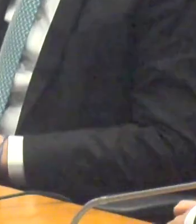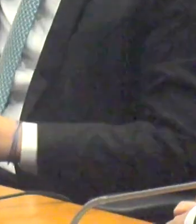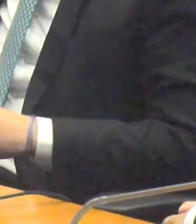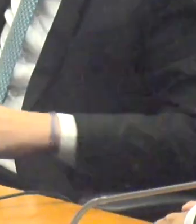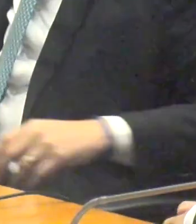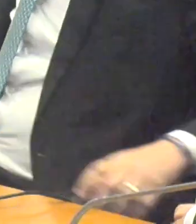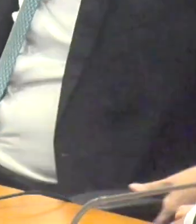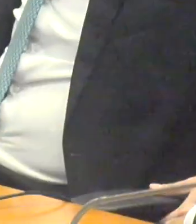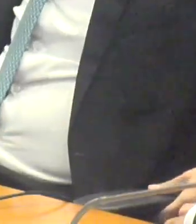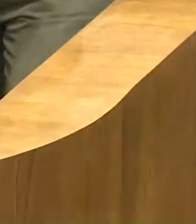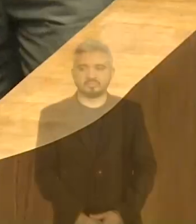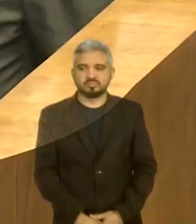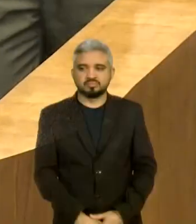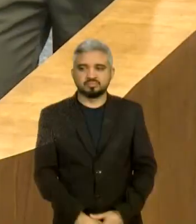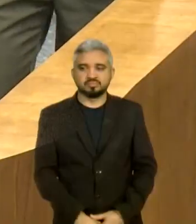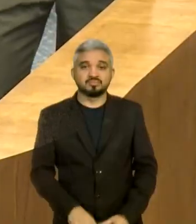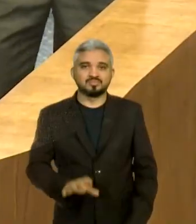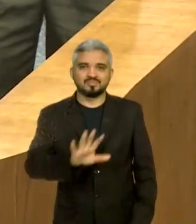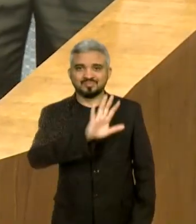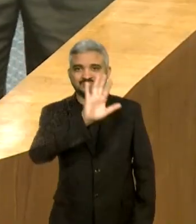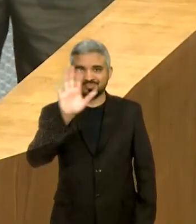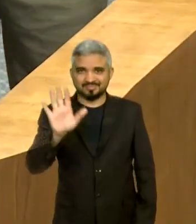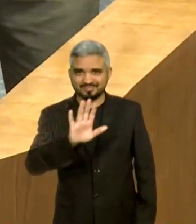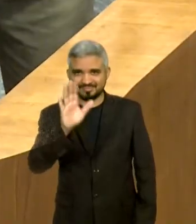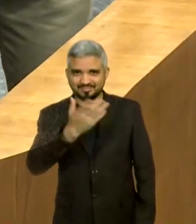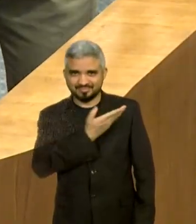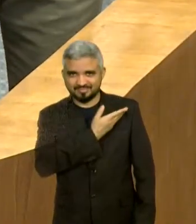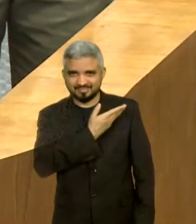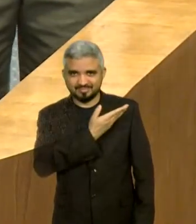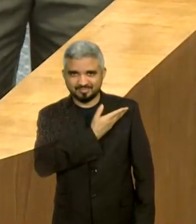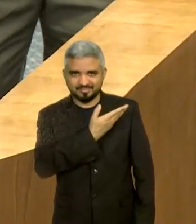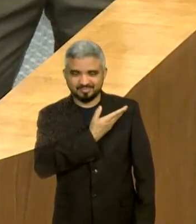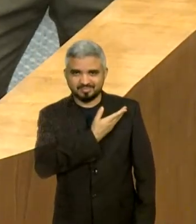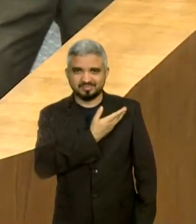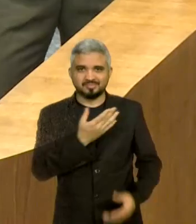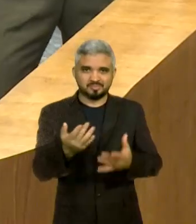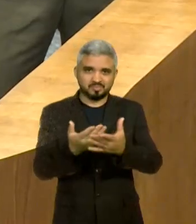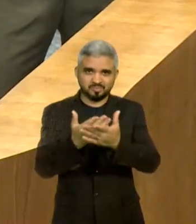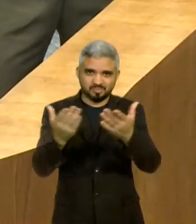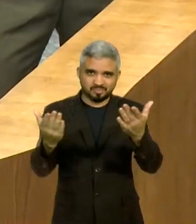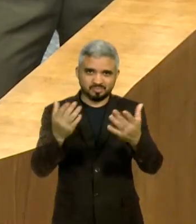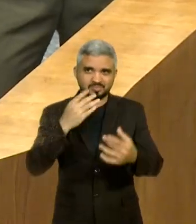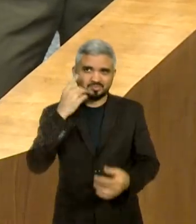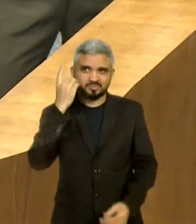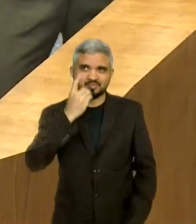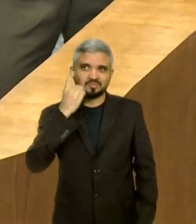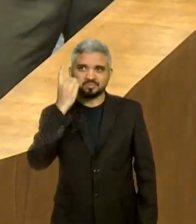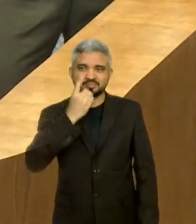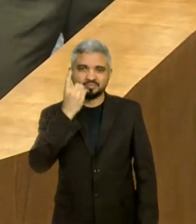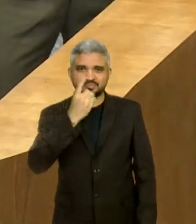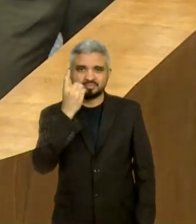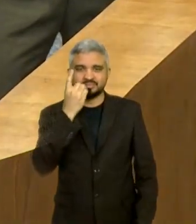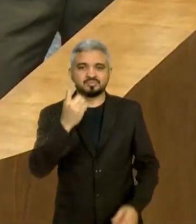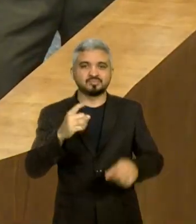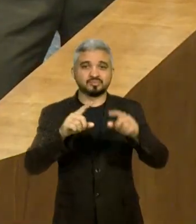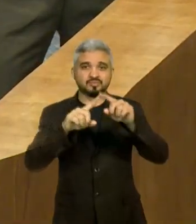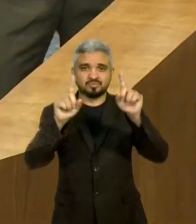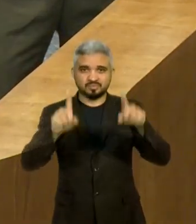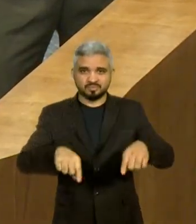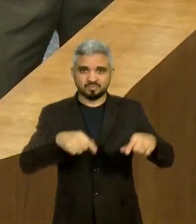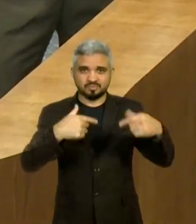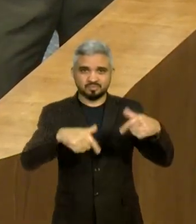Caros amigos e colegas deputados, funcionários dessa casa,